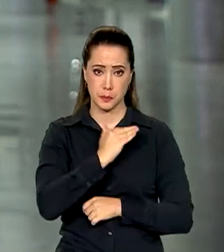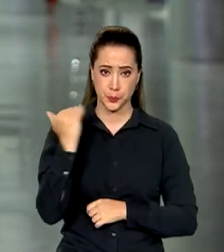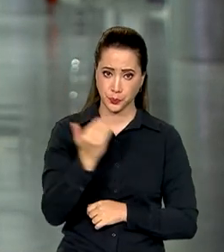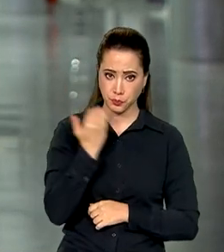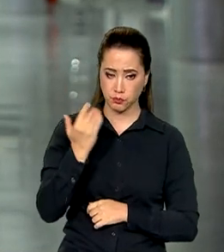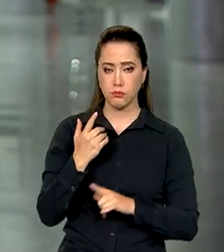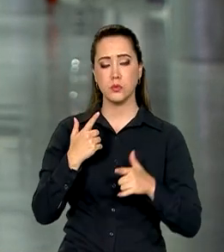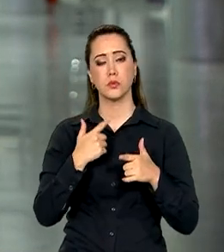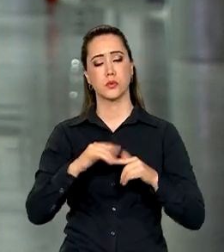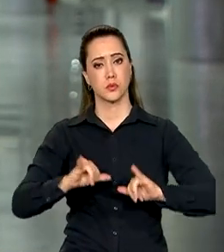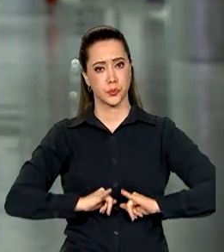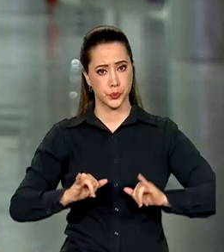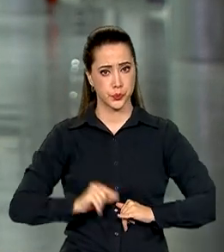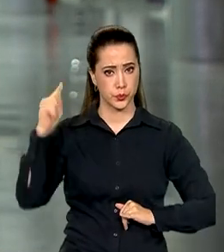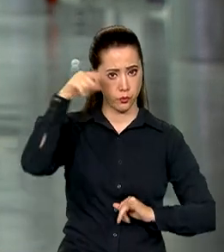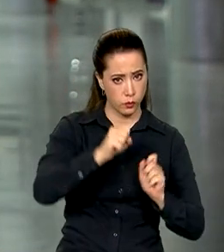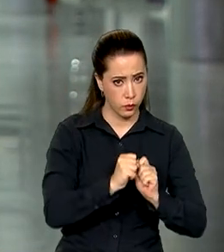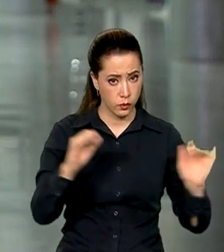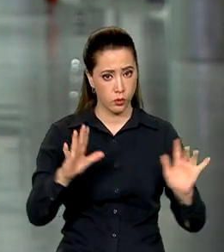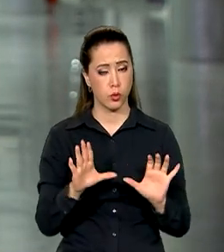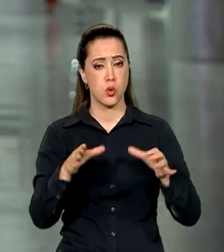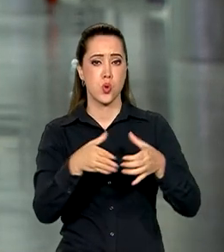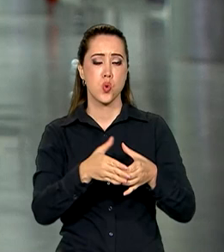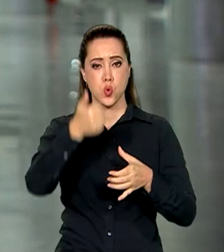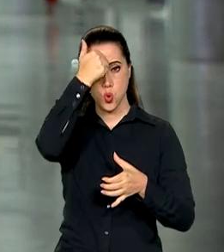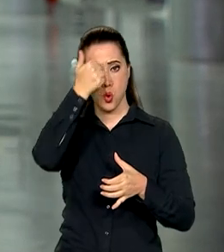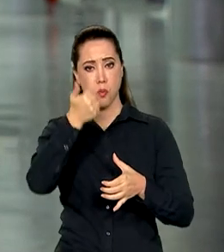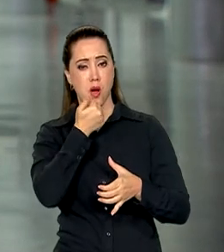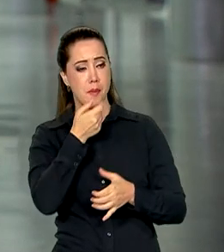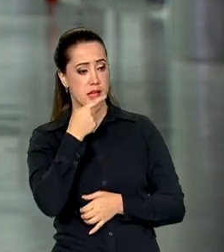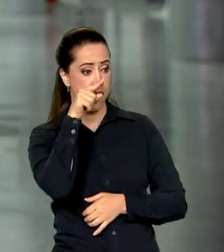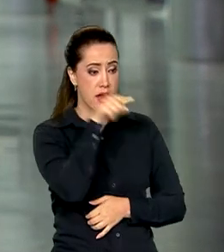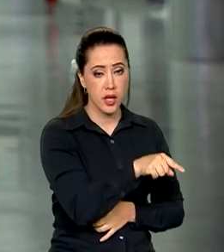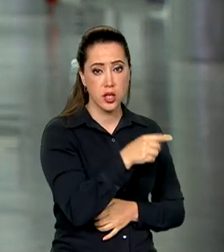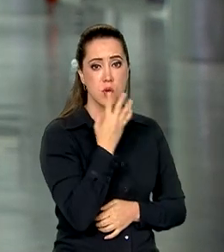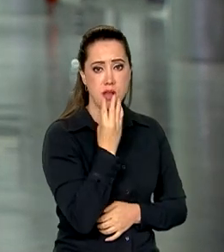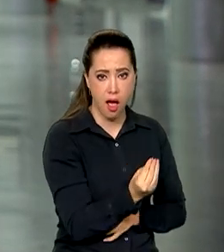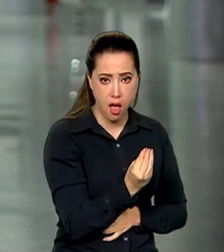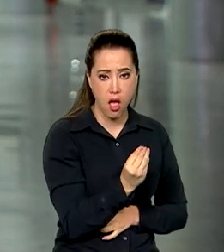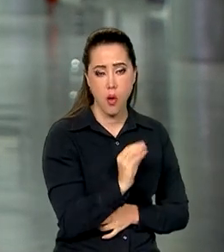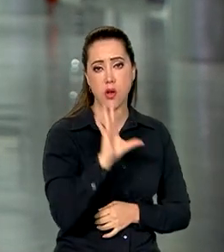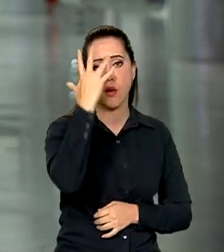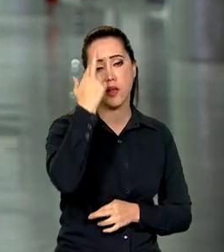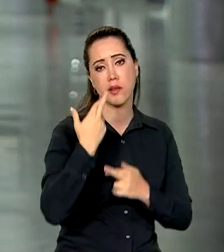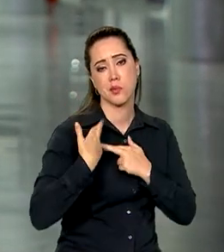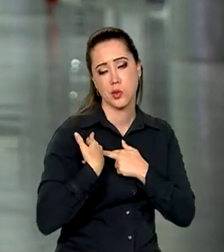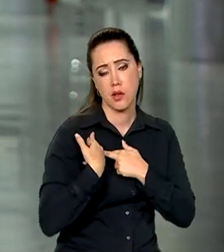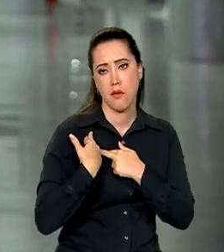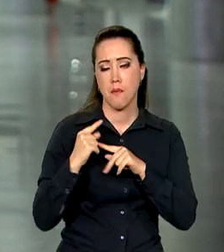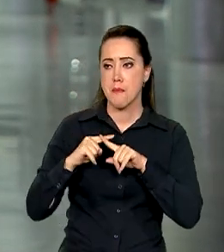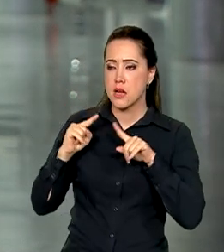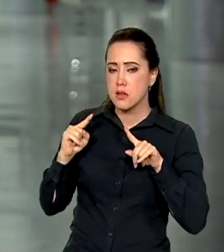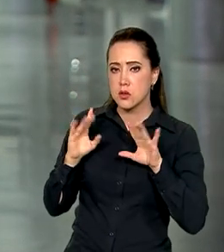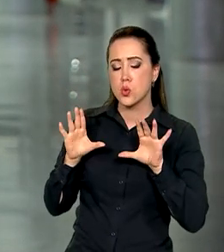vítimas desse ataque. E o grupo Hamas acusa Israel de ser o responsável pelo ataque. O